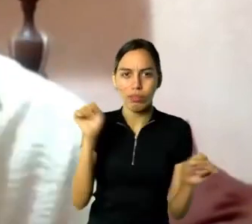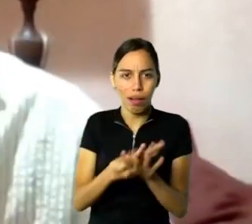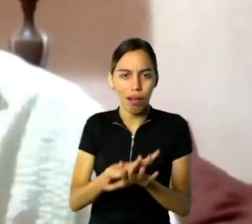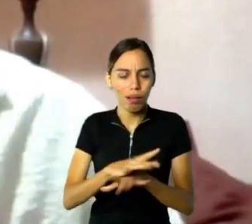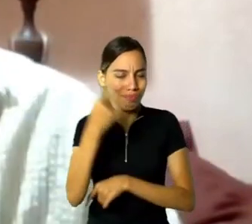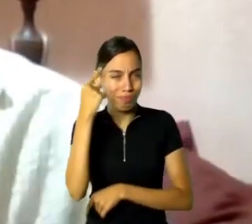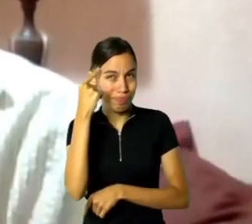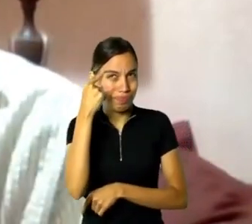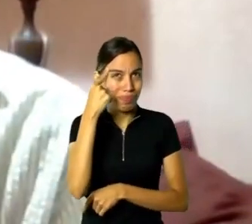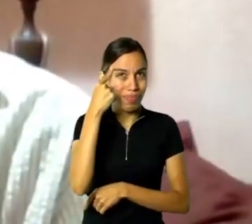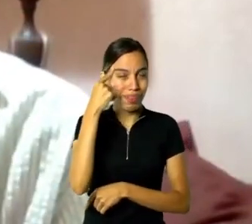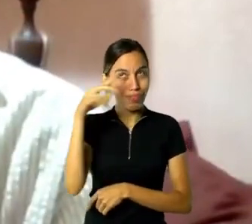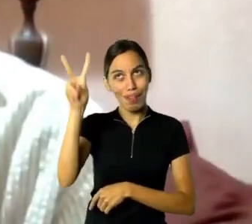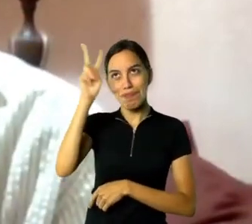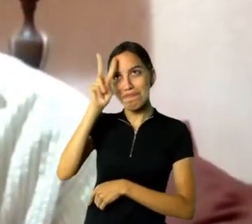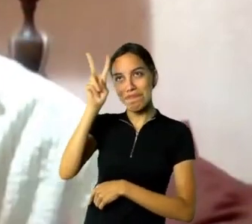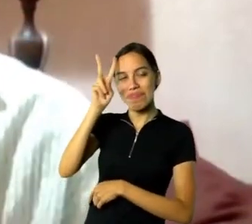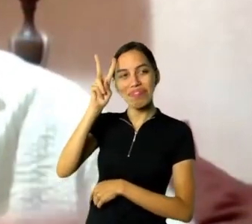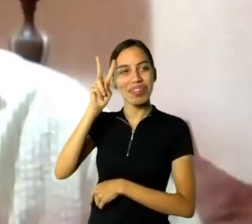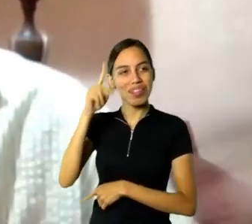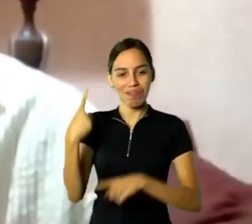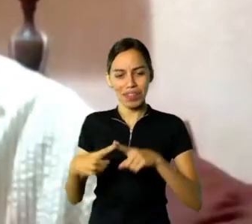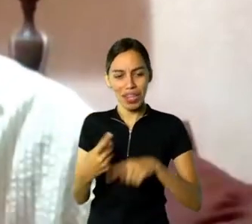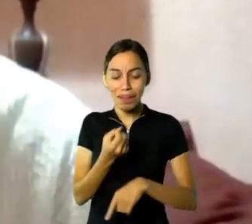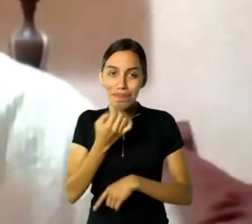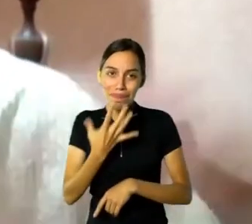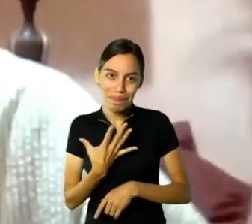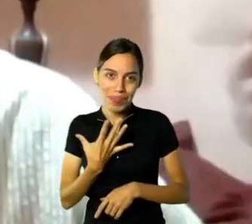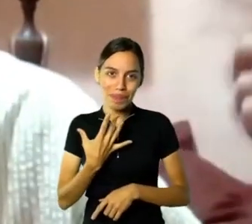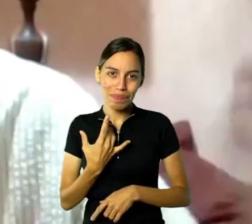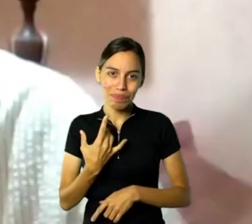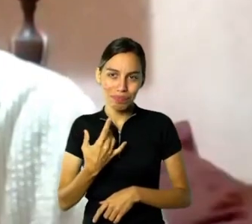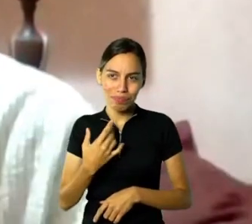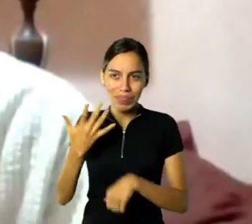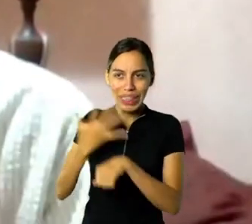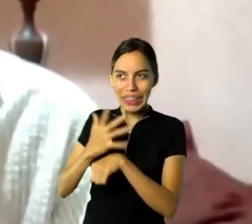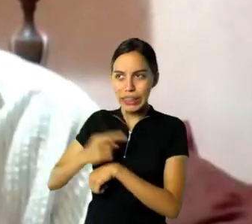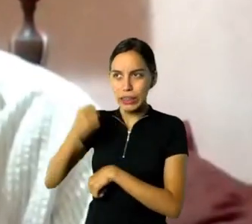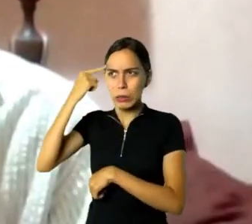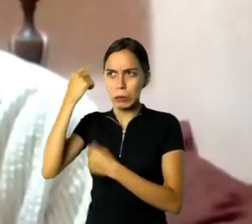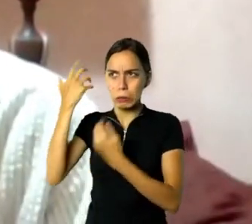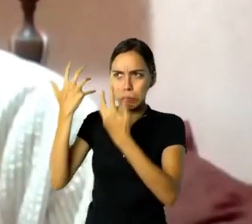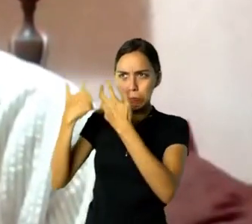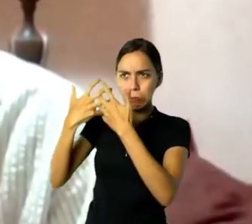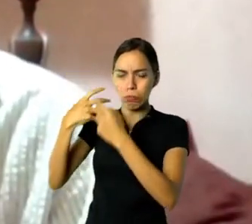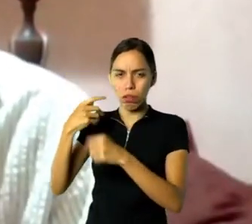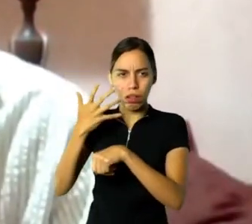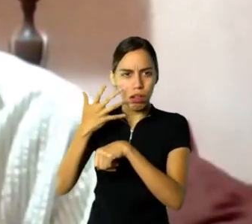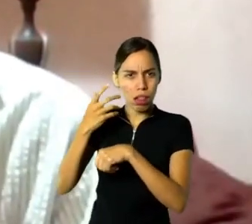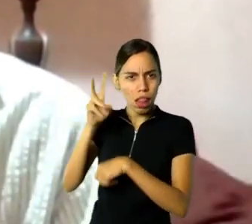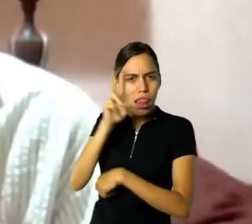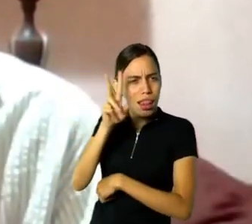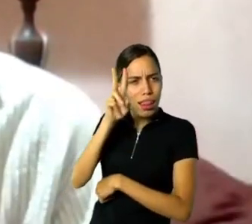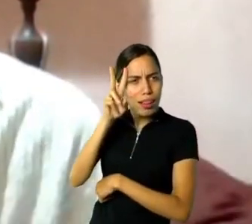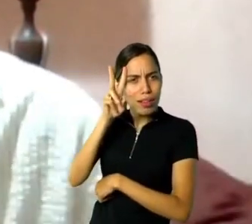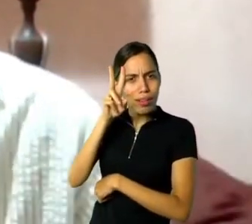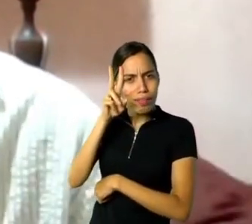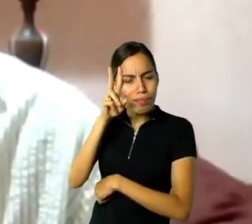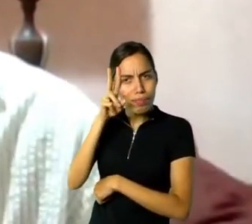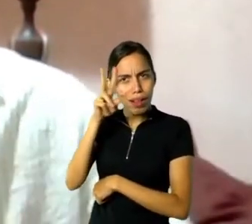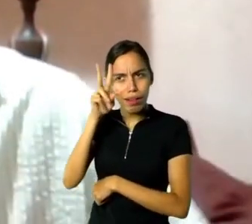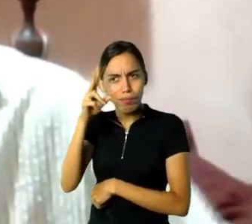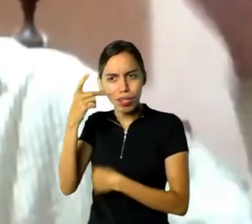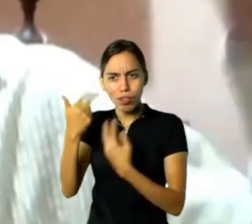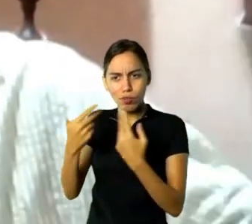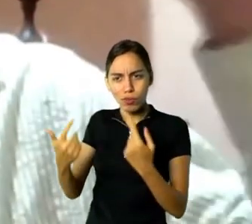lembrando dessas coisas. É sempre bom treinar de lembrar coisas que você não está treinado a lembrar, sabe? Você anota,